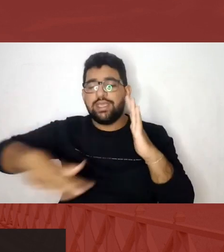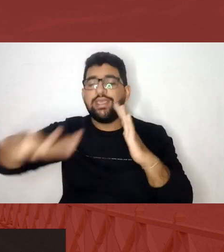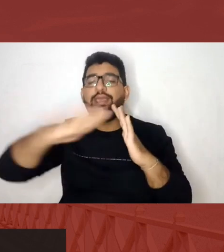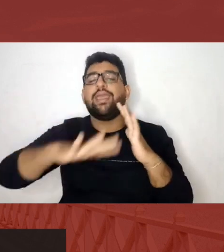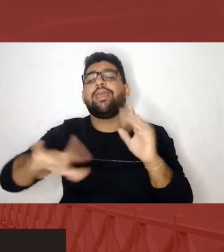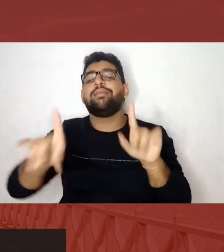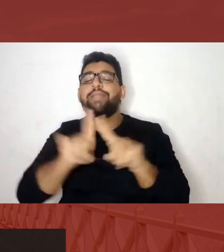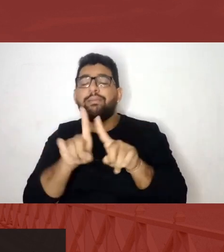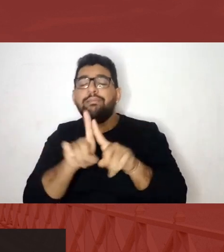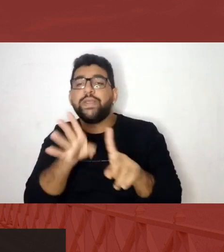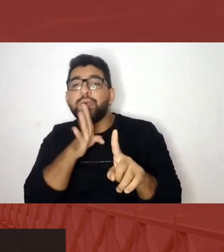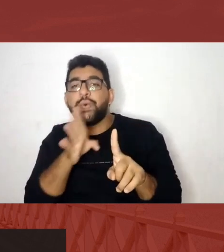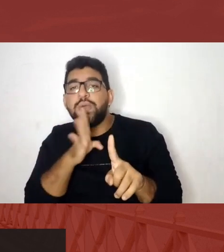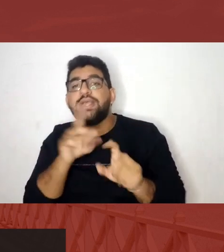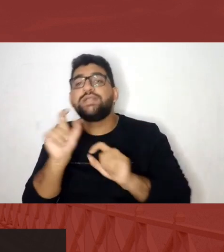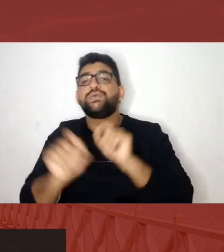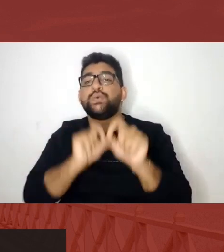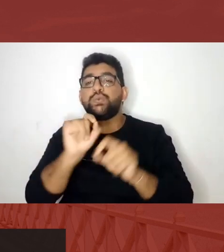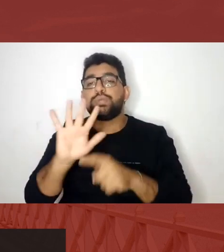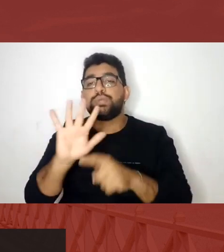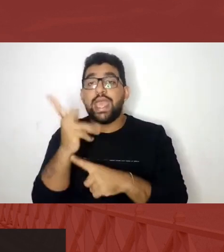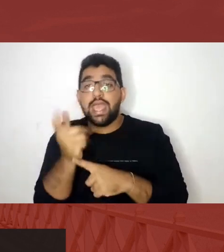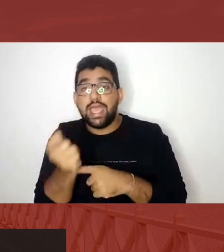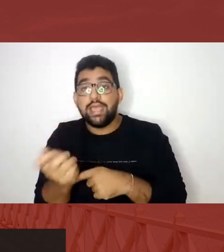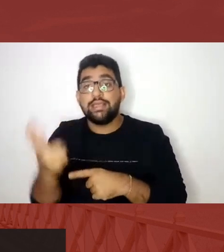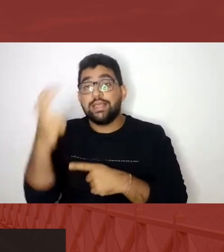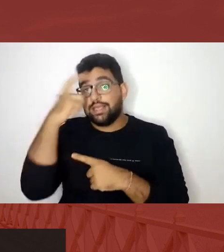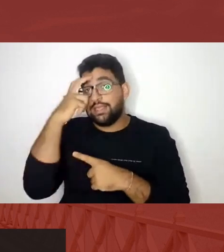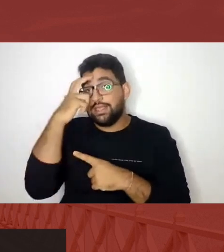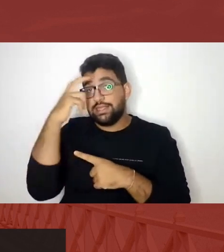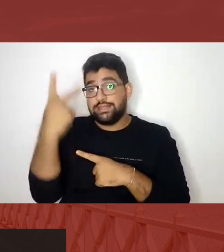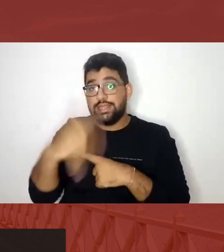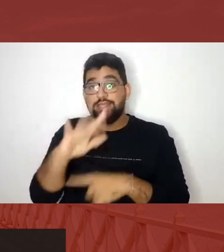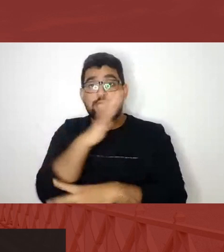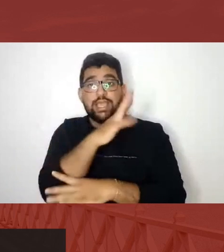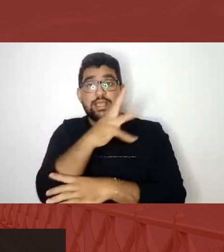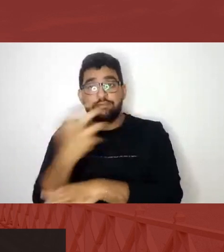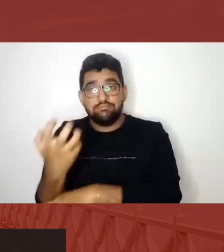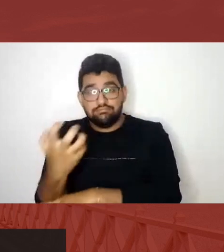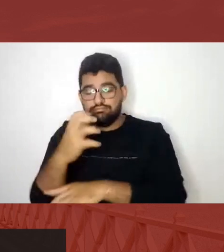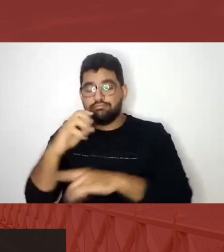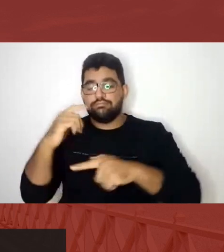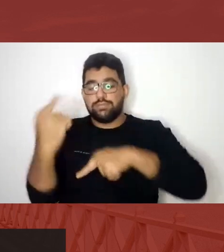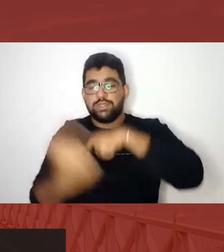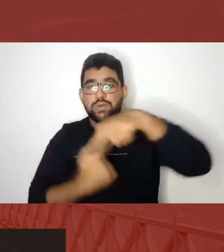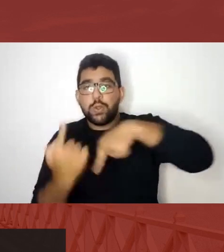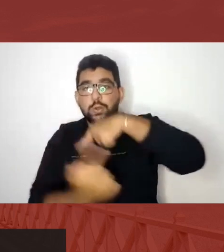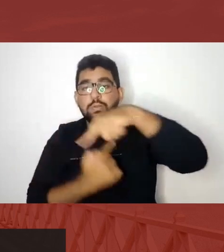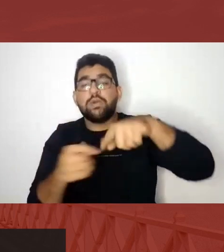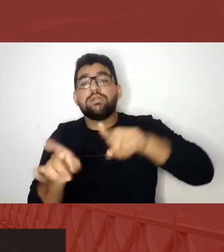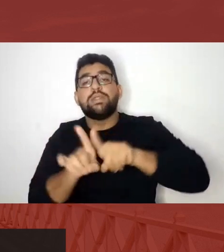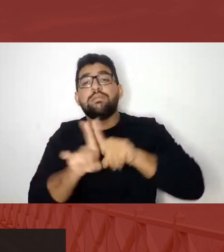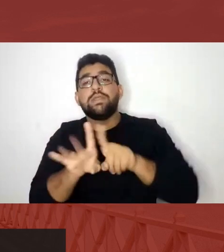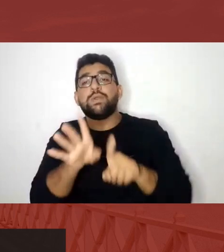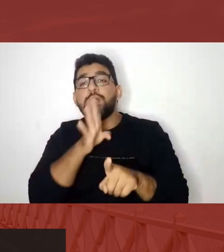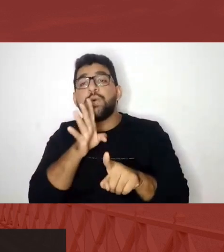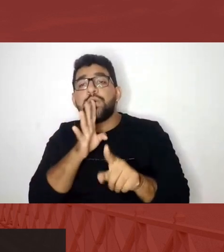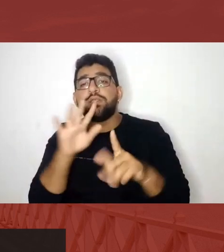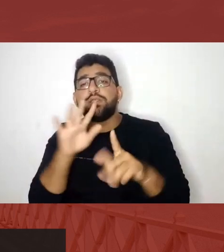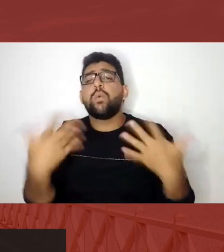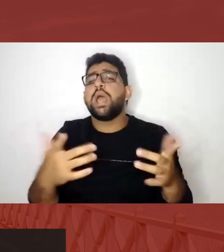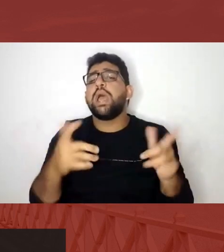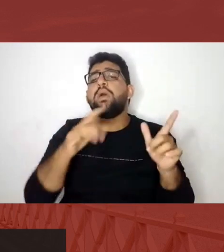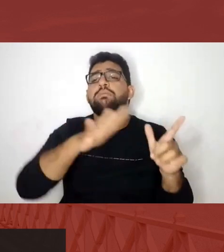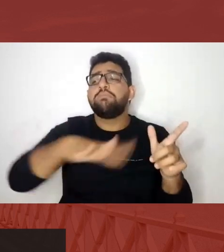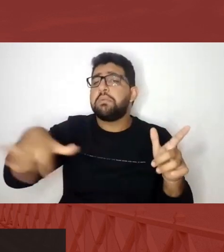o que é a arte e a cultura serratense quilombola, conheçam e saibam quais são os territórios que seguem